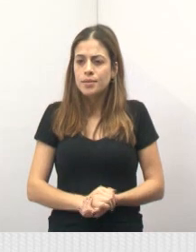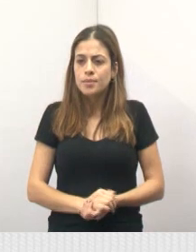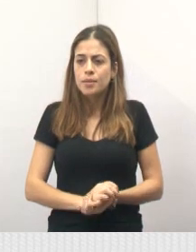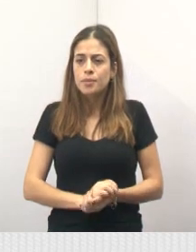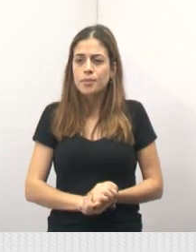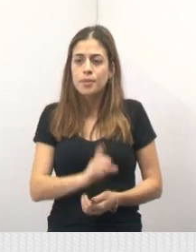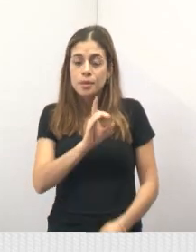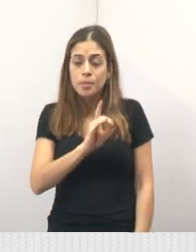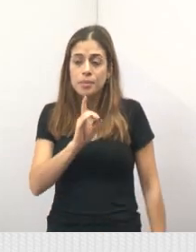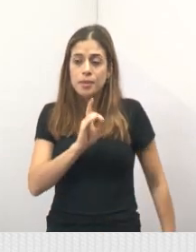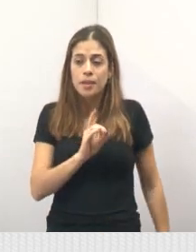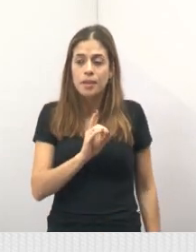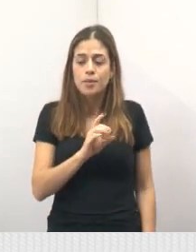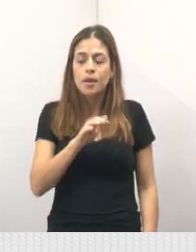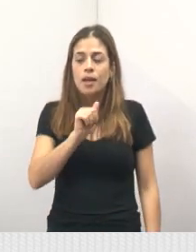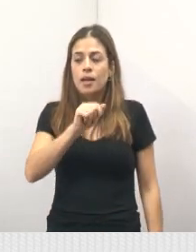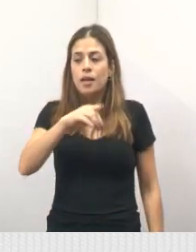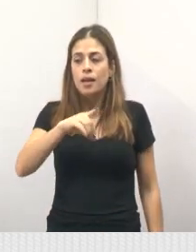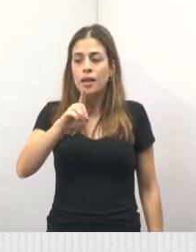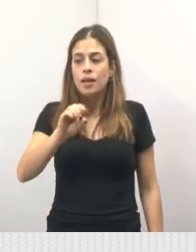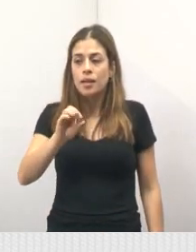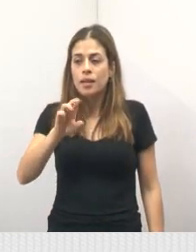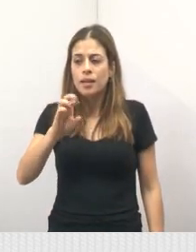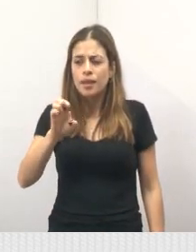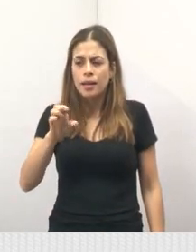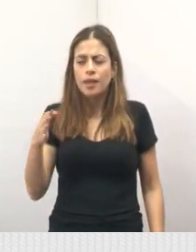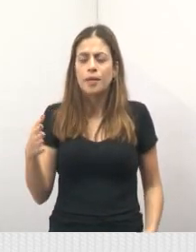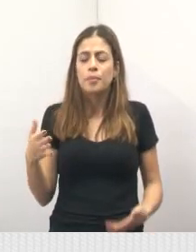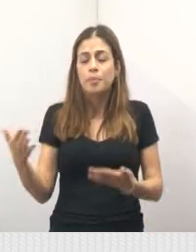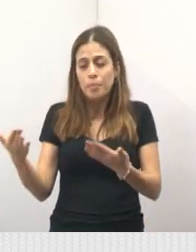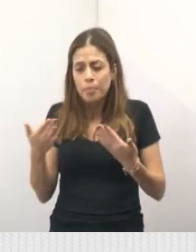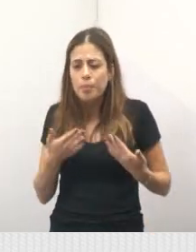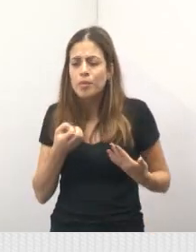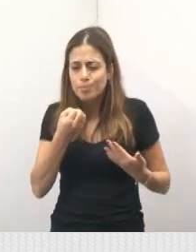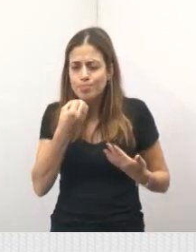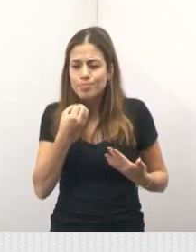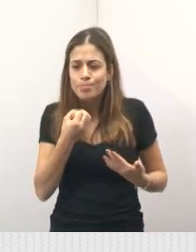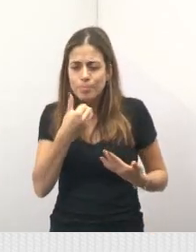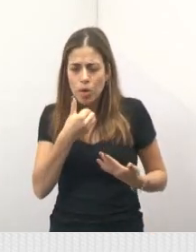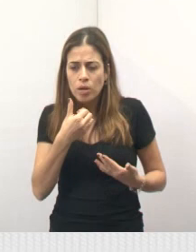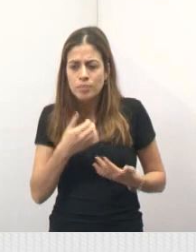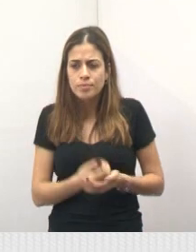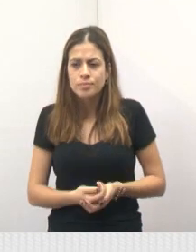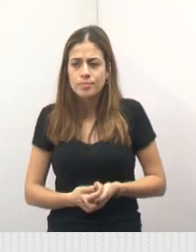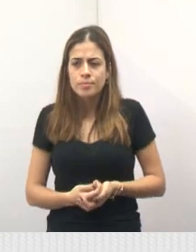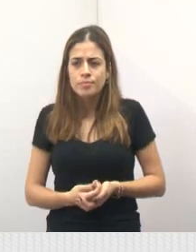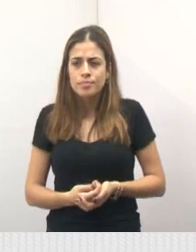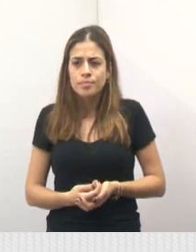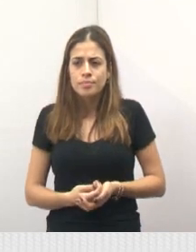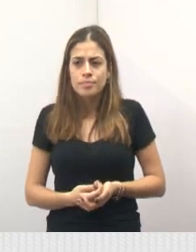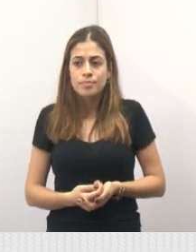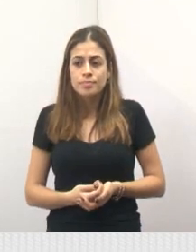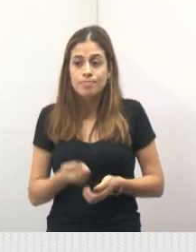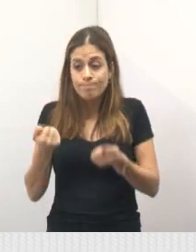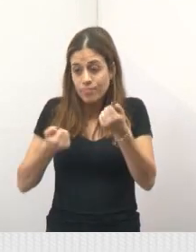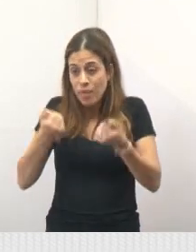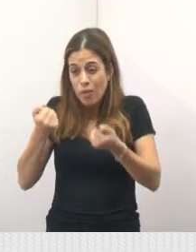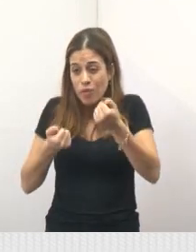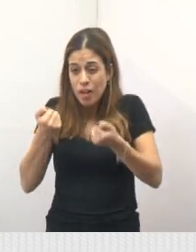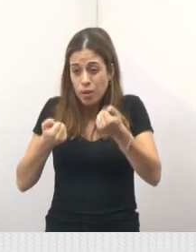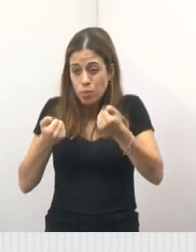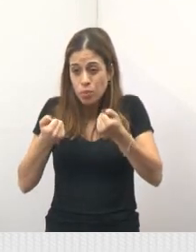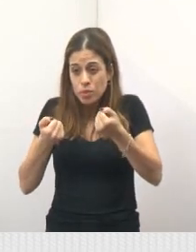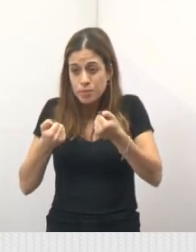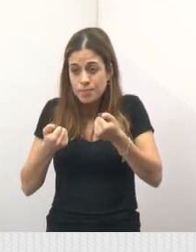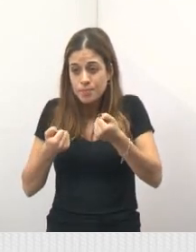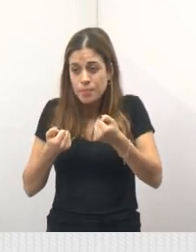por ter intermediado essa grande benfeitoria, essa grande aquisição para a nossa cidade. Cada carro desse, cada viatura